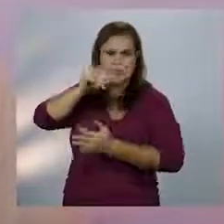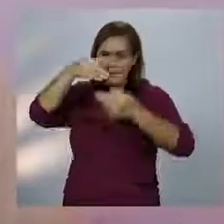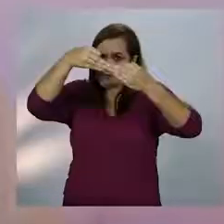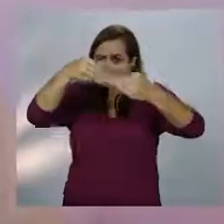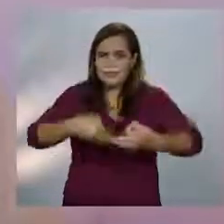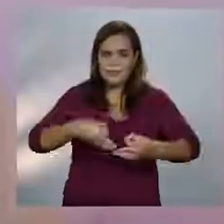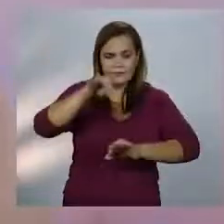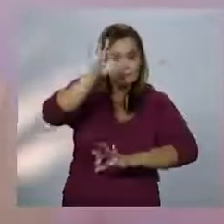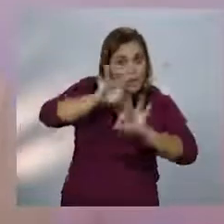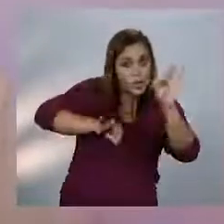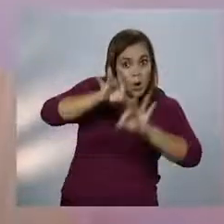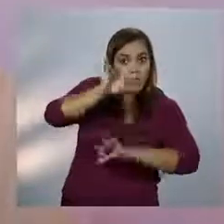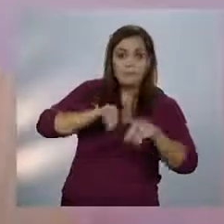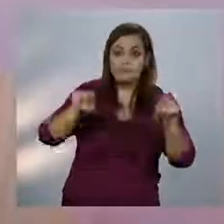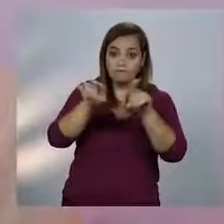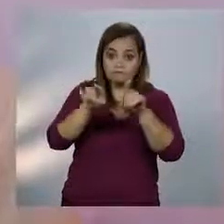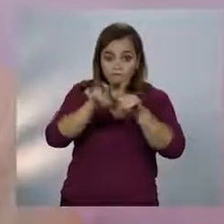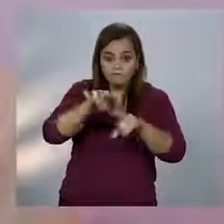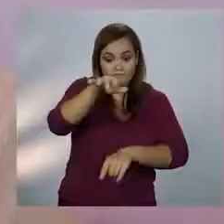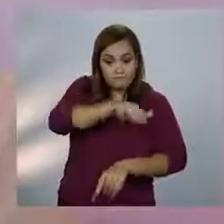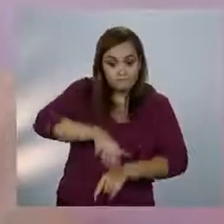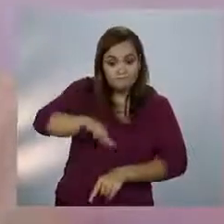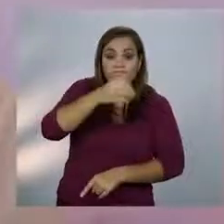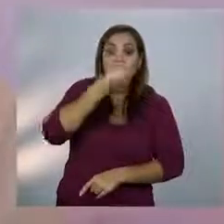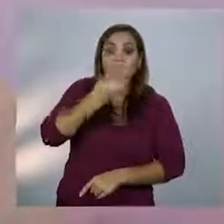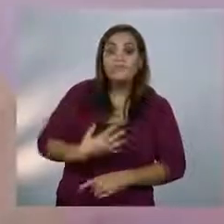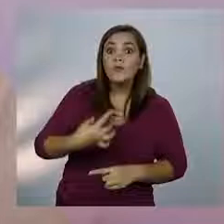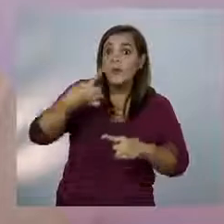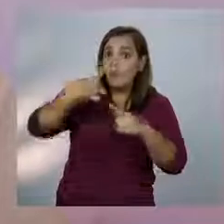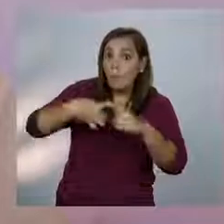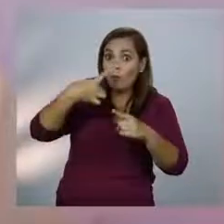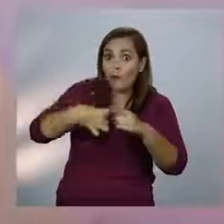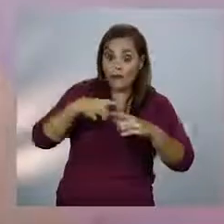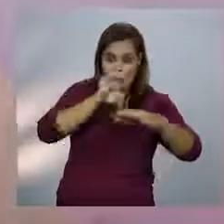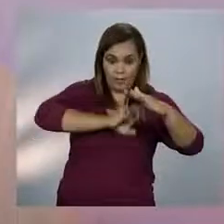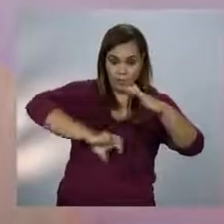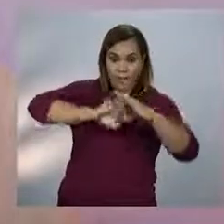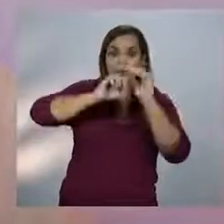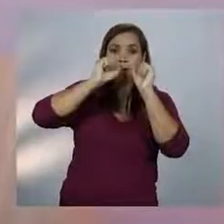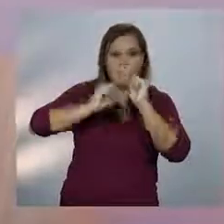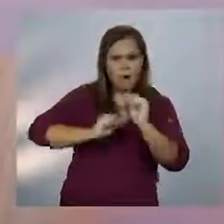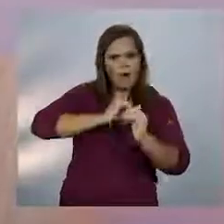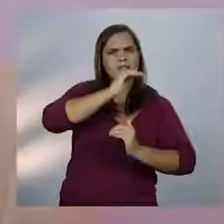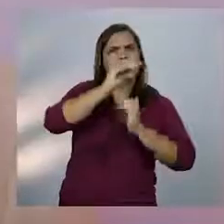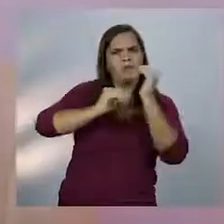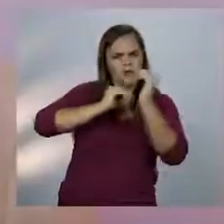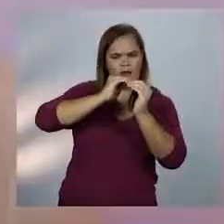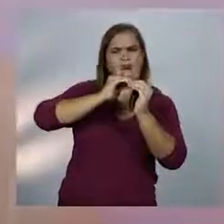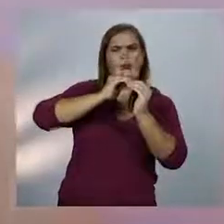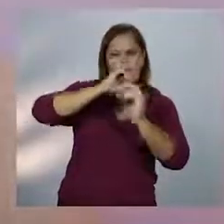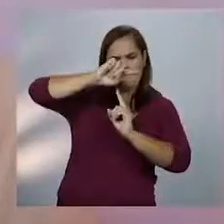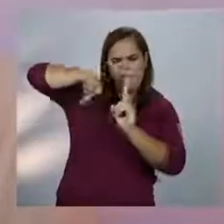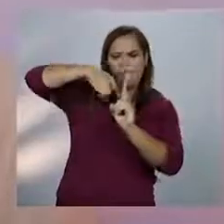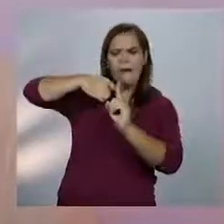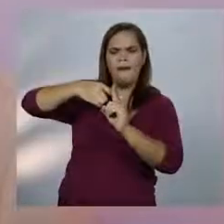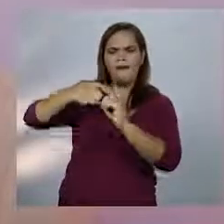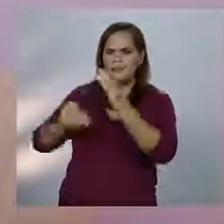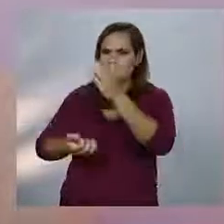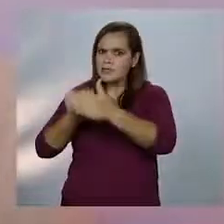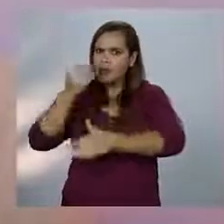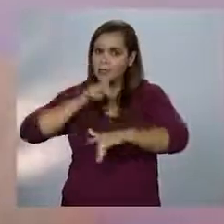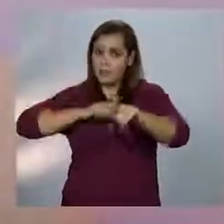contas em dia, arrumar a casa e criar um bom ambiente de negócios pros nossos empresários